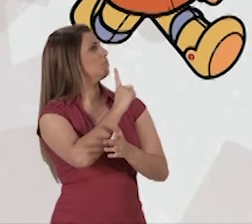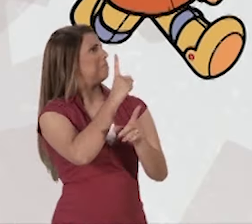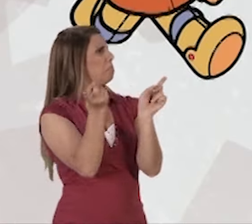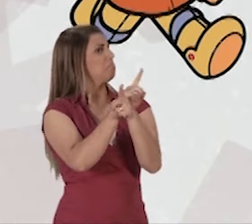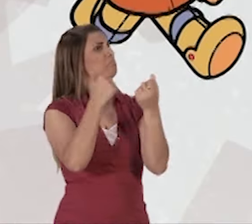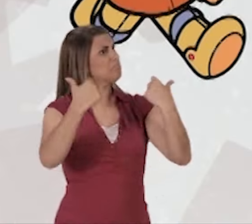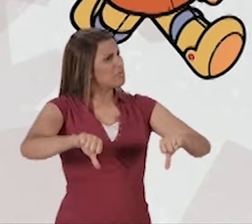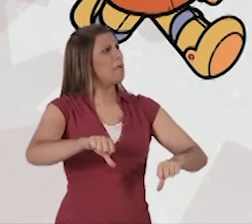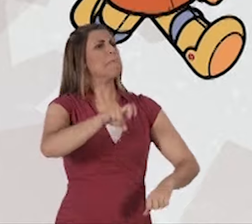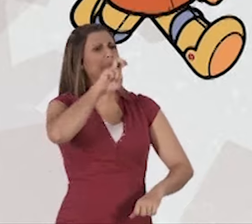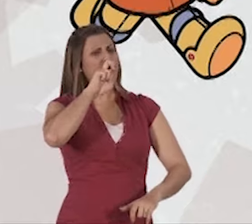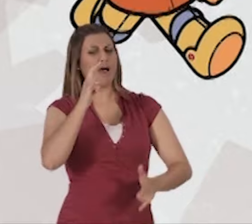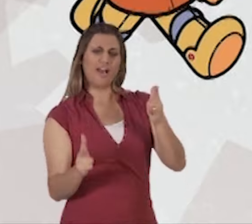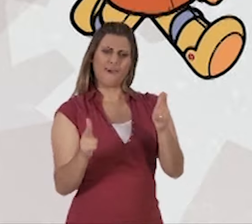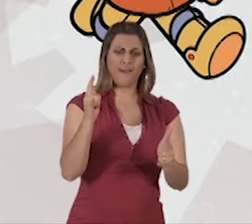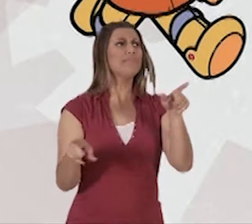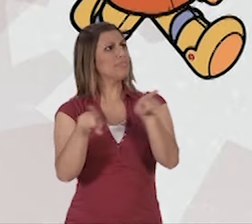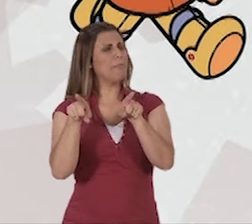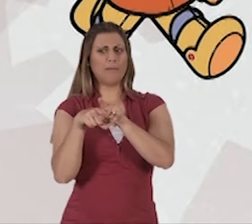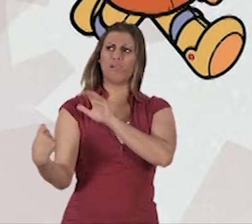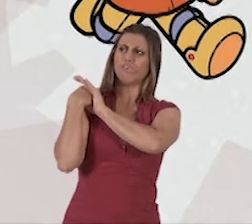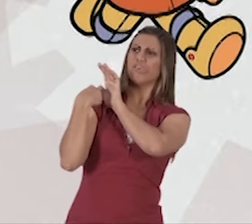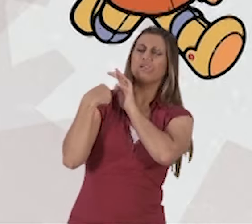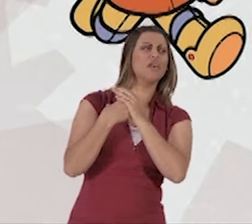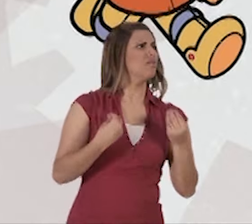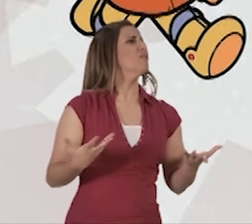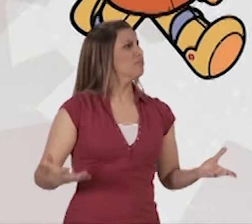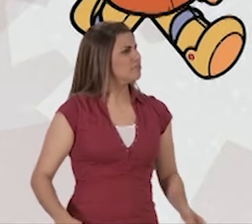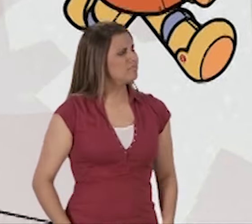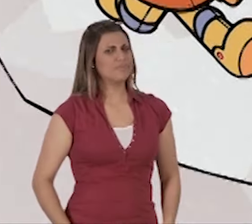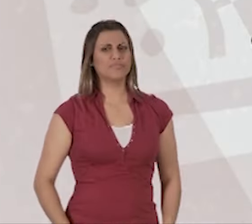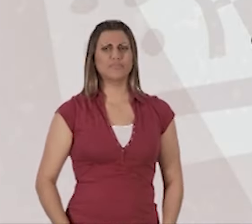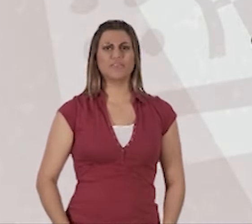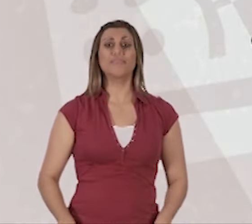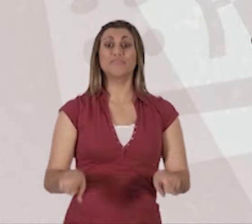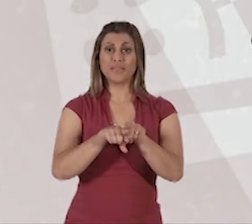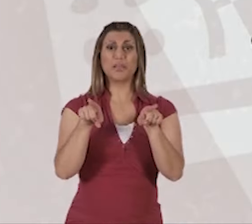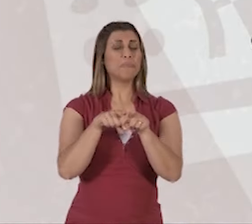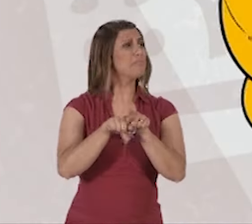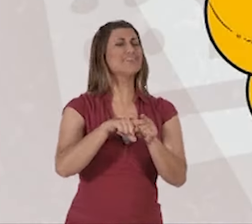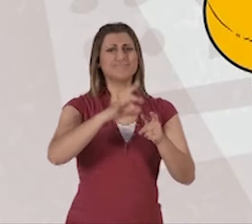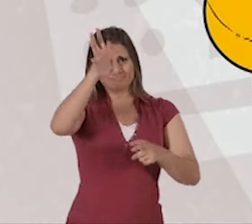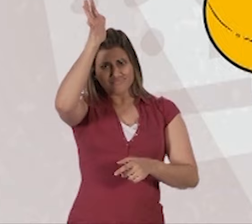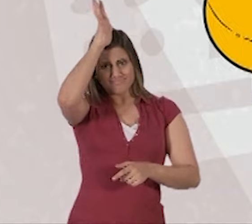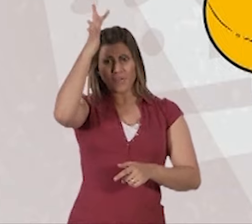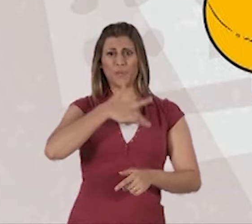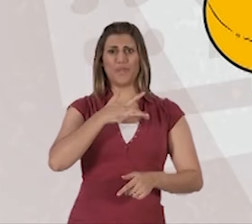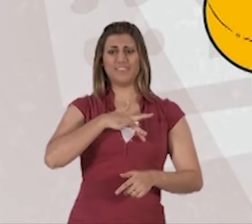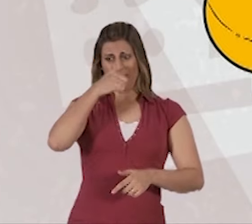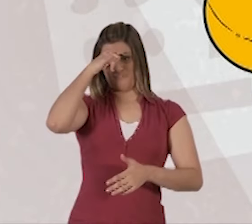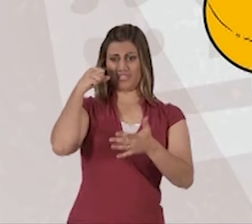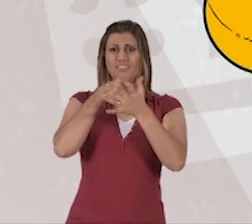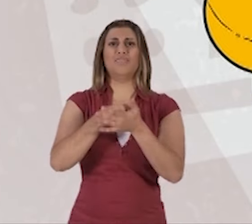ajudar nosso plano, a Mônica robô, persegue a gente igualzinho ao original! E o sistema anti-impacto que você fez por